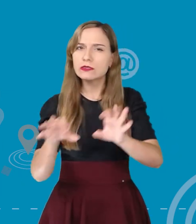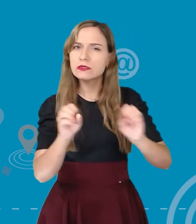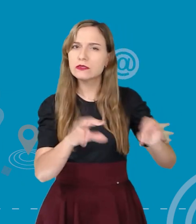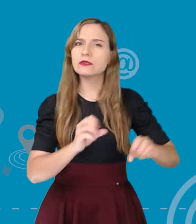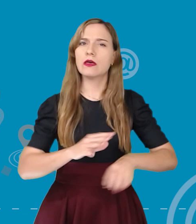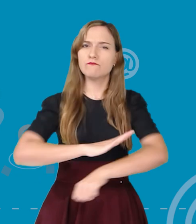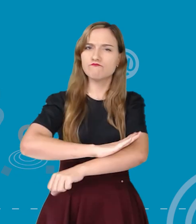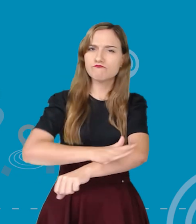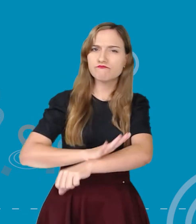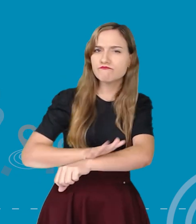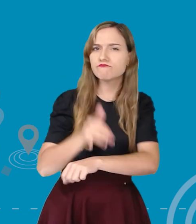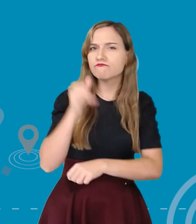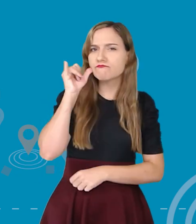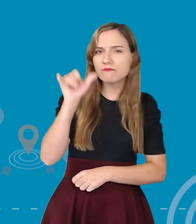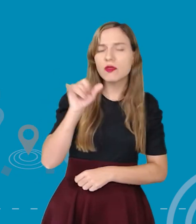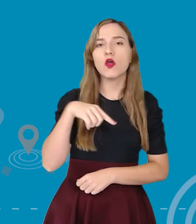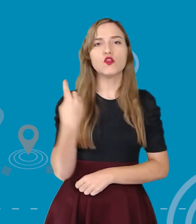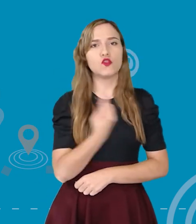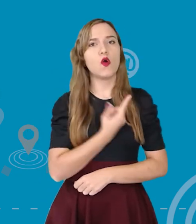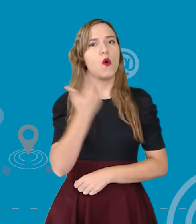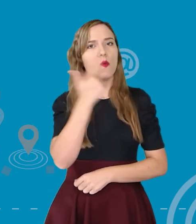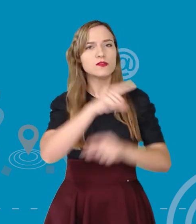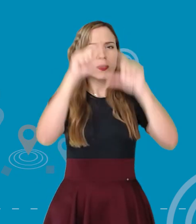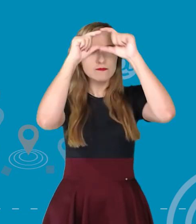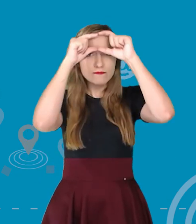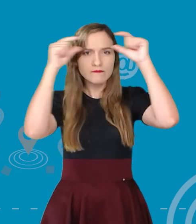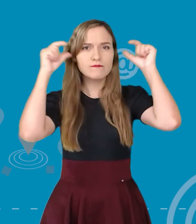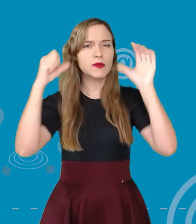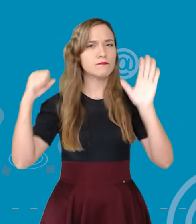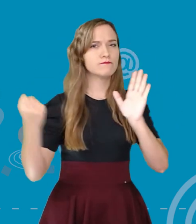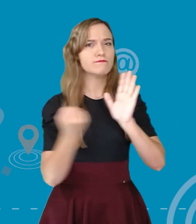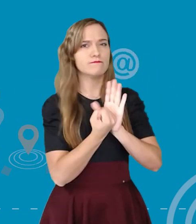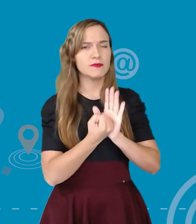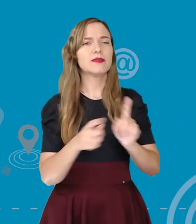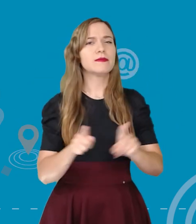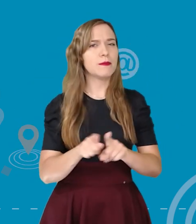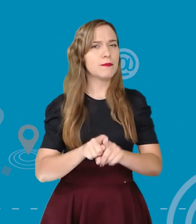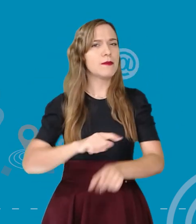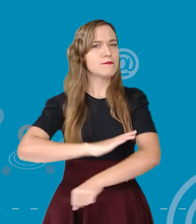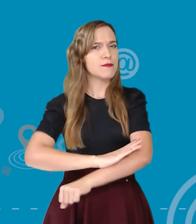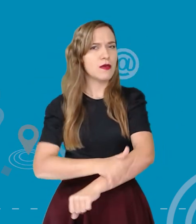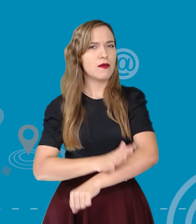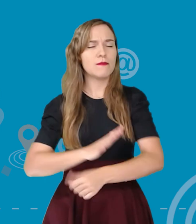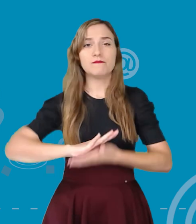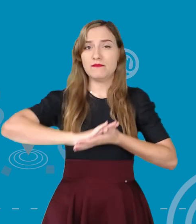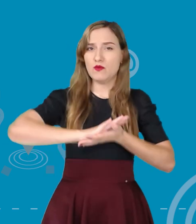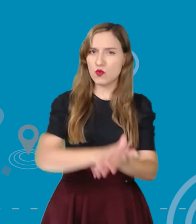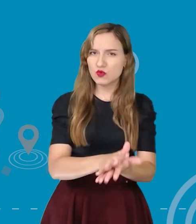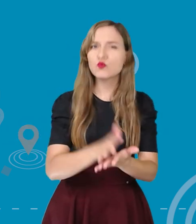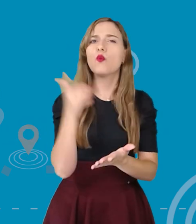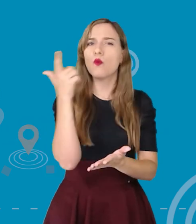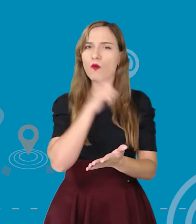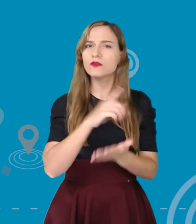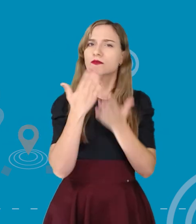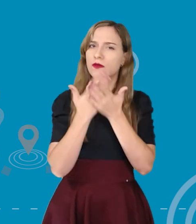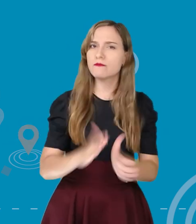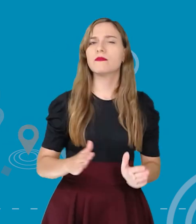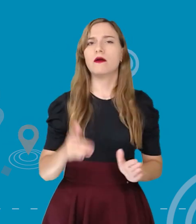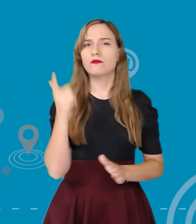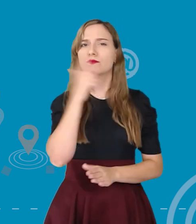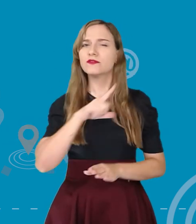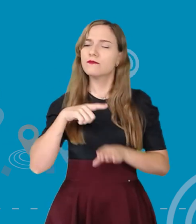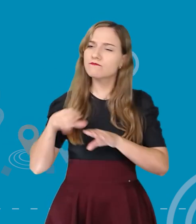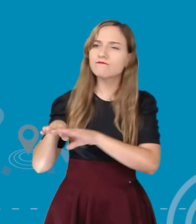educação antirracista, estamos buscando desconstruir estereótipos e preconceitos em